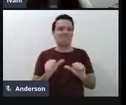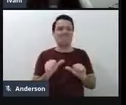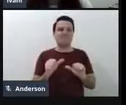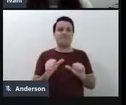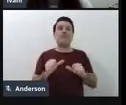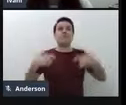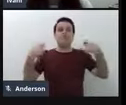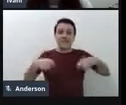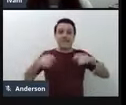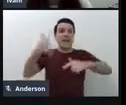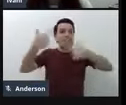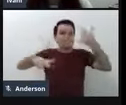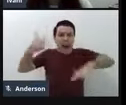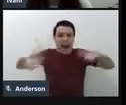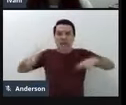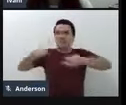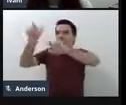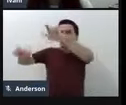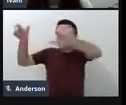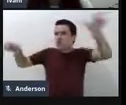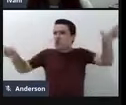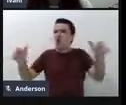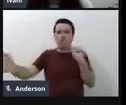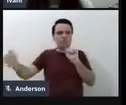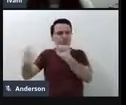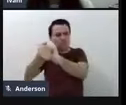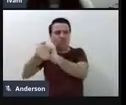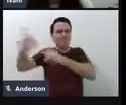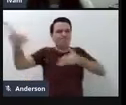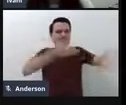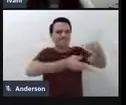para que o mundo seja melhor, para que o mundo se torne melhor.